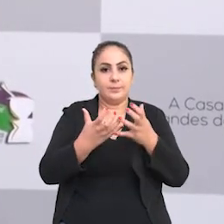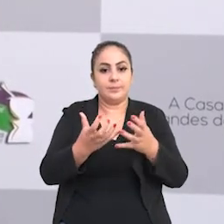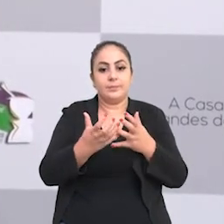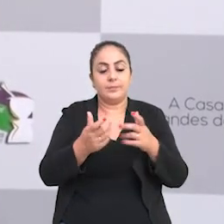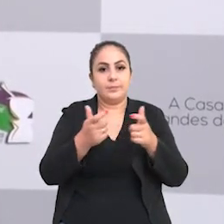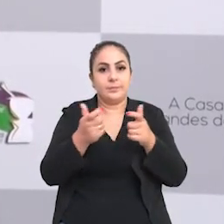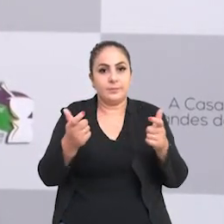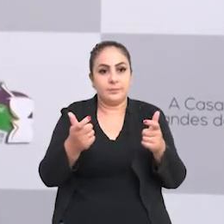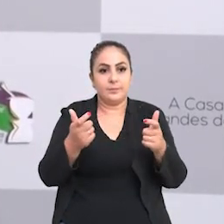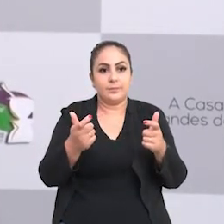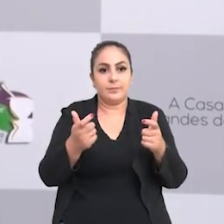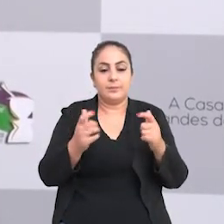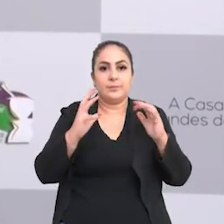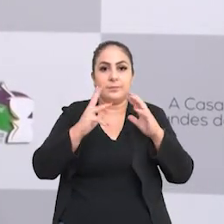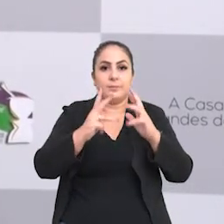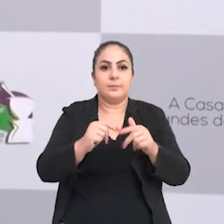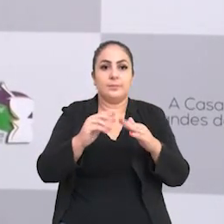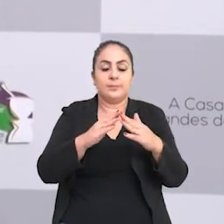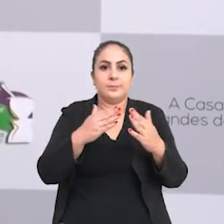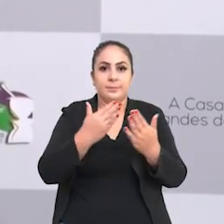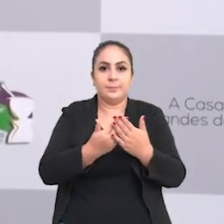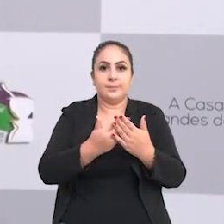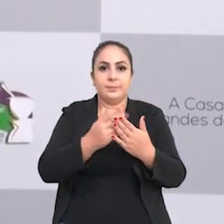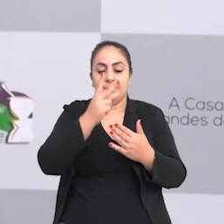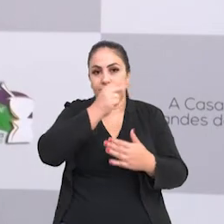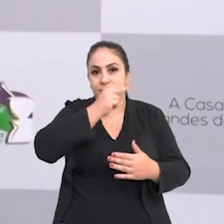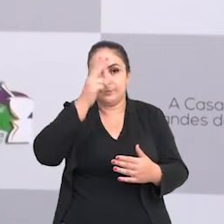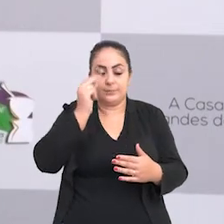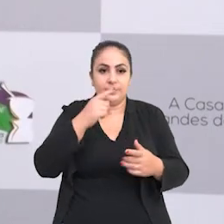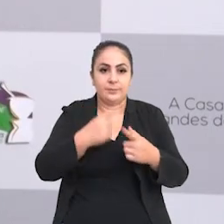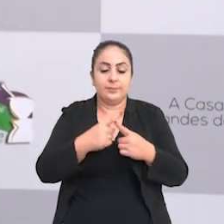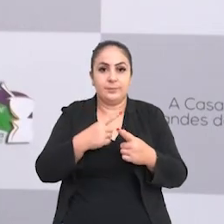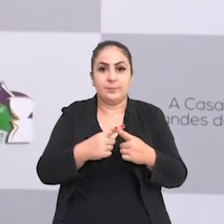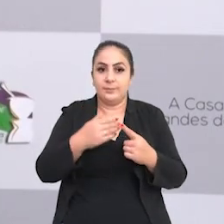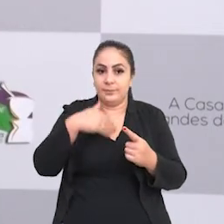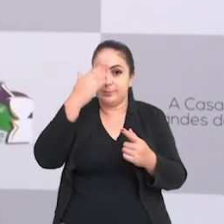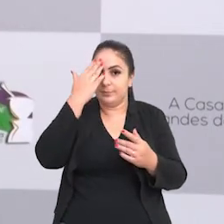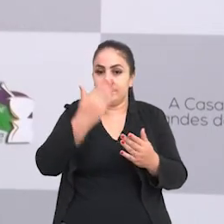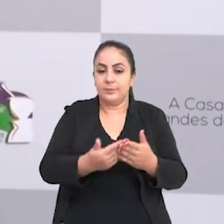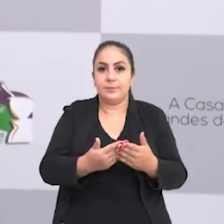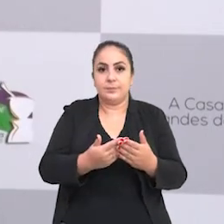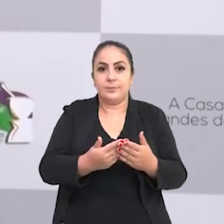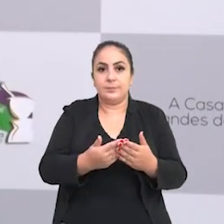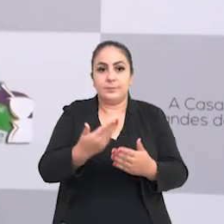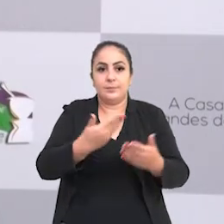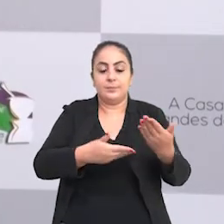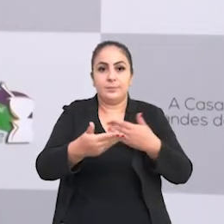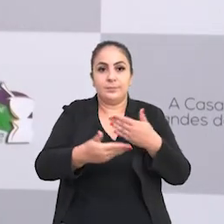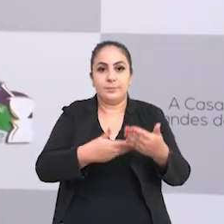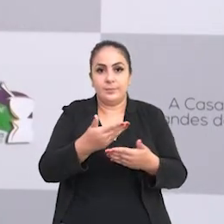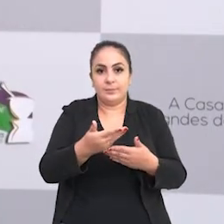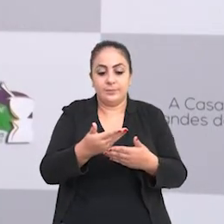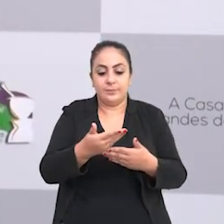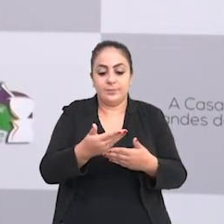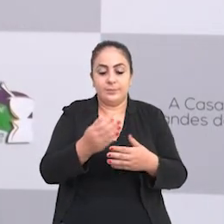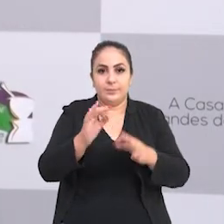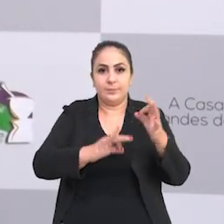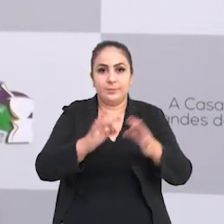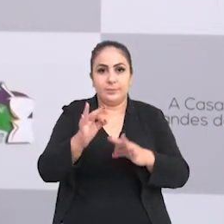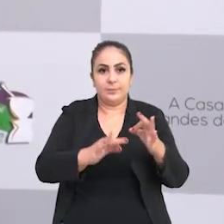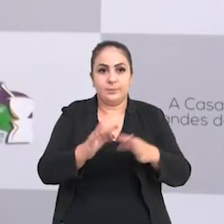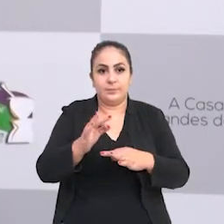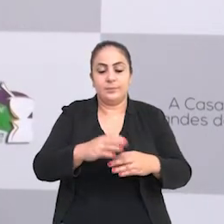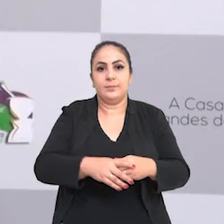tempo, nós pretendemos ampliar e estender a todas as escolas do município, porque acredito que todas devem ser contempladas com esse